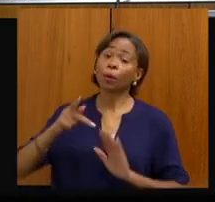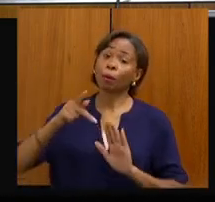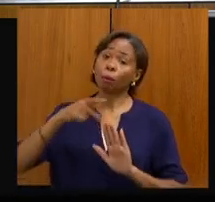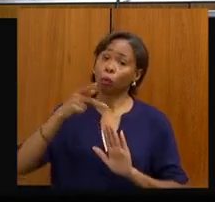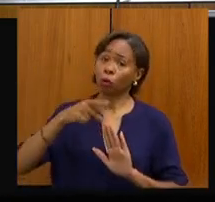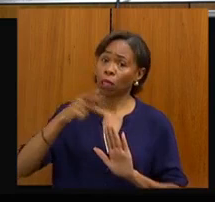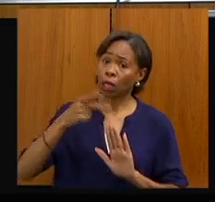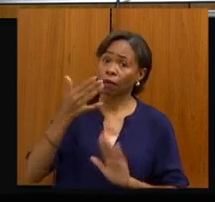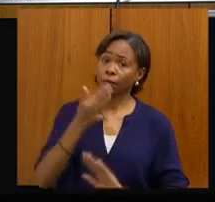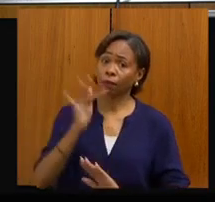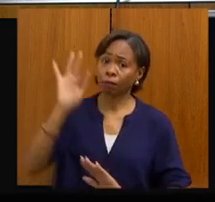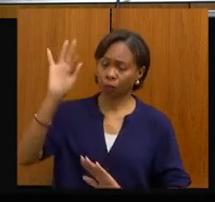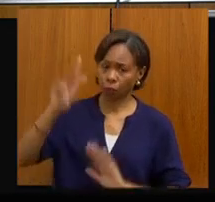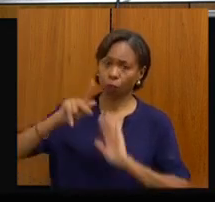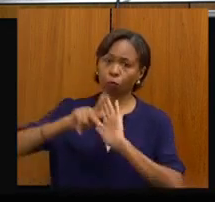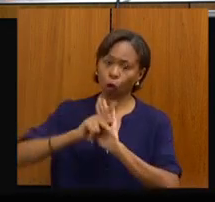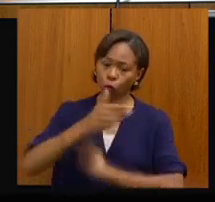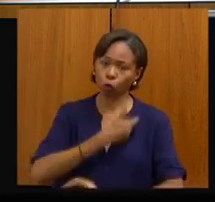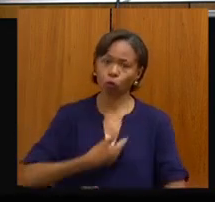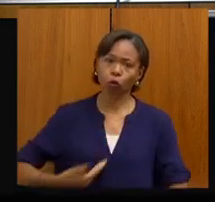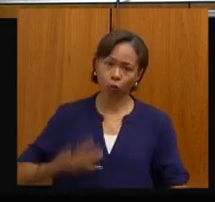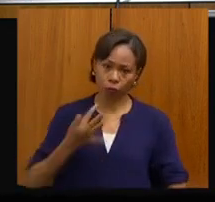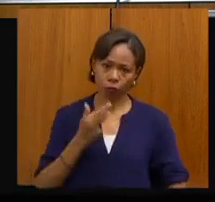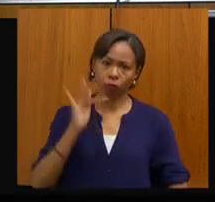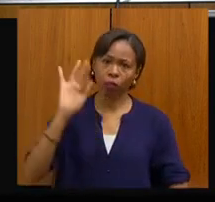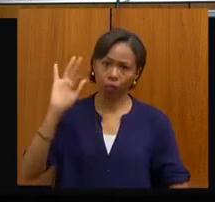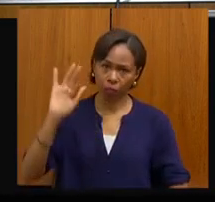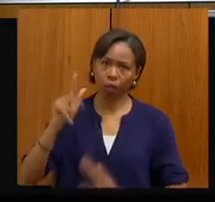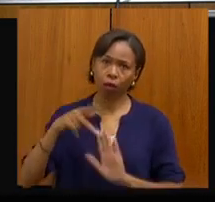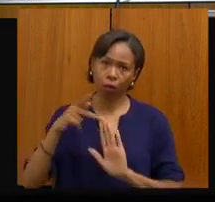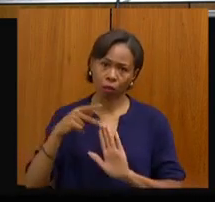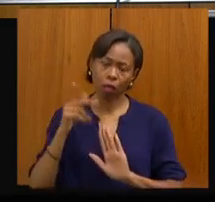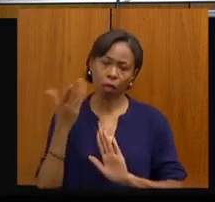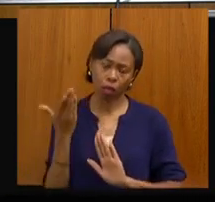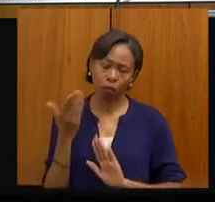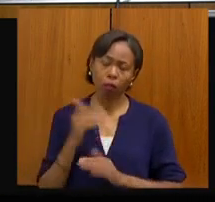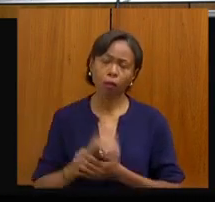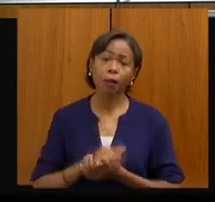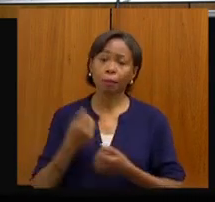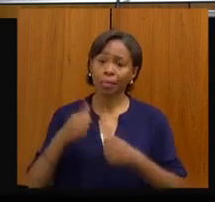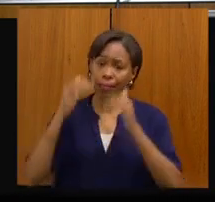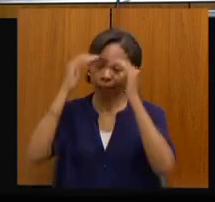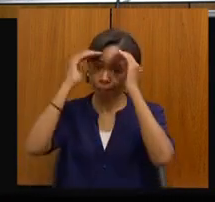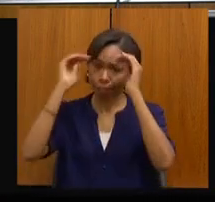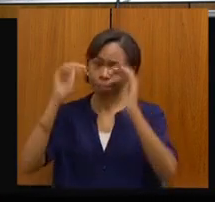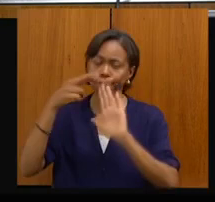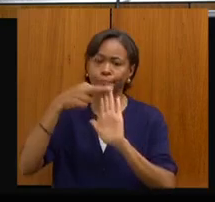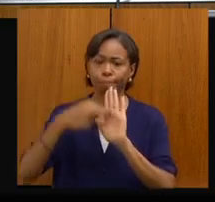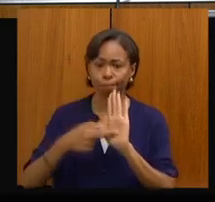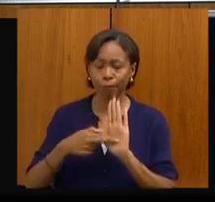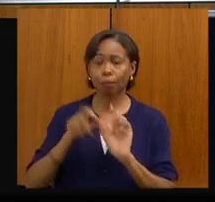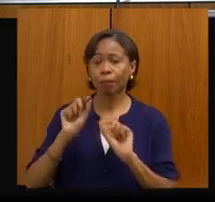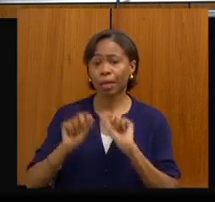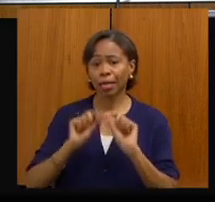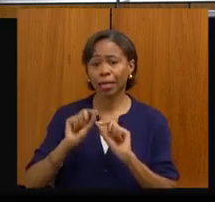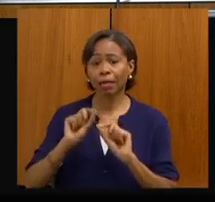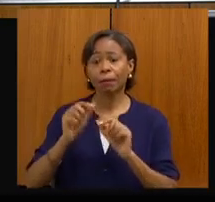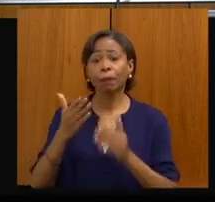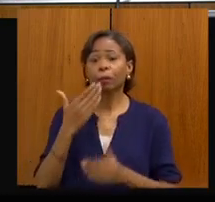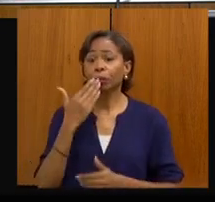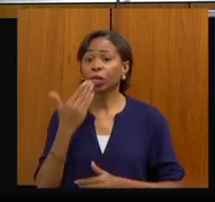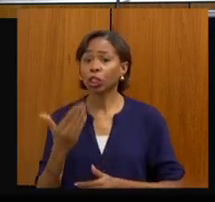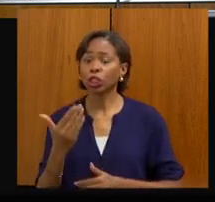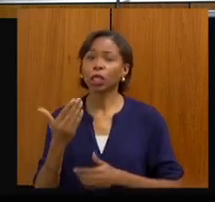estabelecido pelo governo federal, e a gente tem que respeitar estes critérios para pleitear a habilitação.